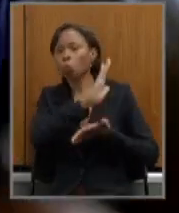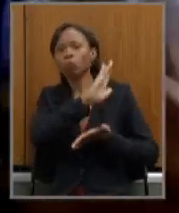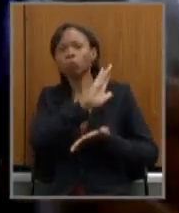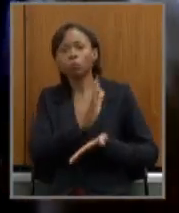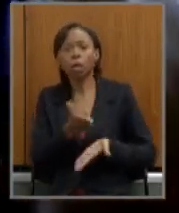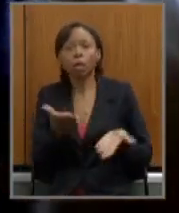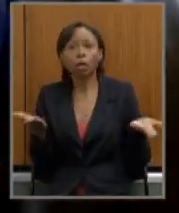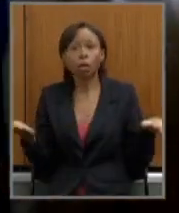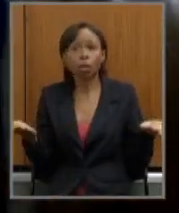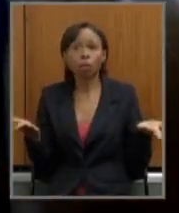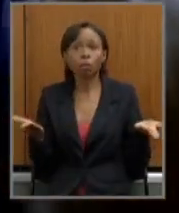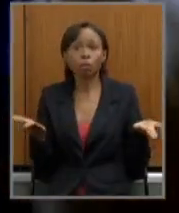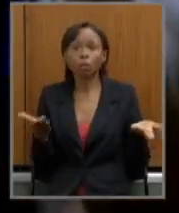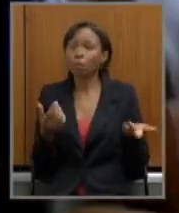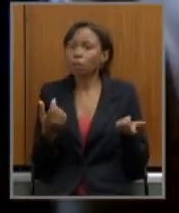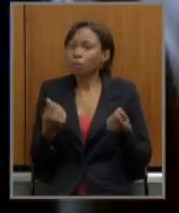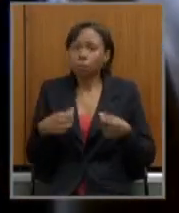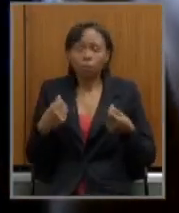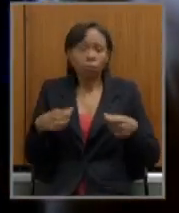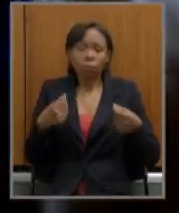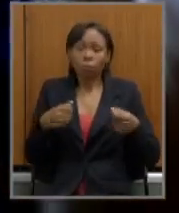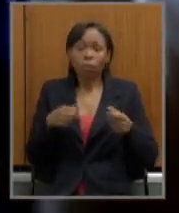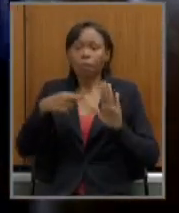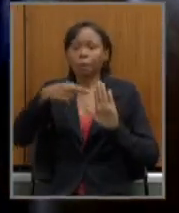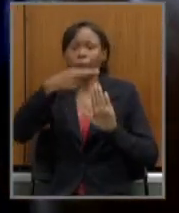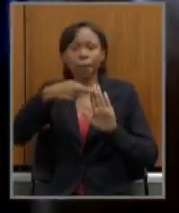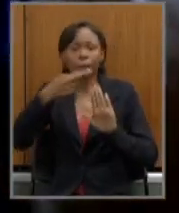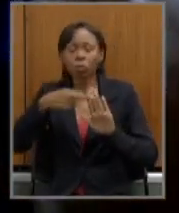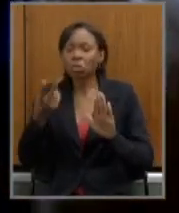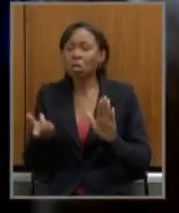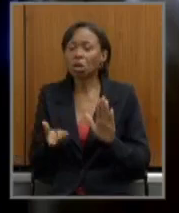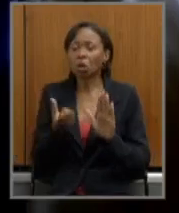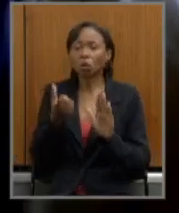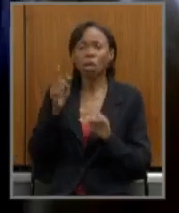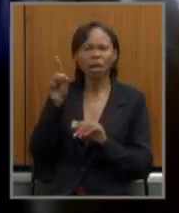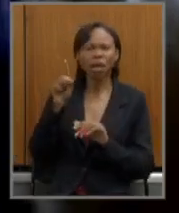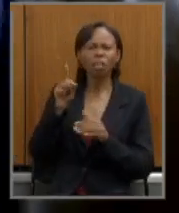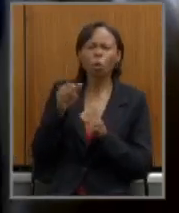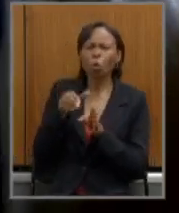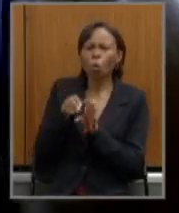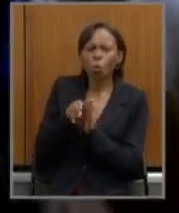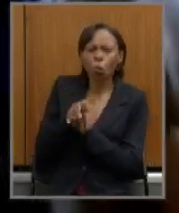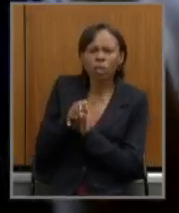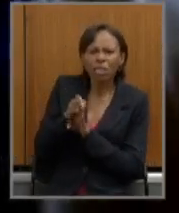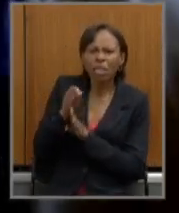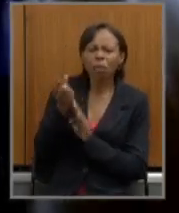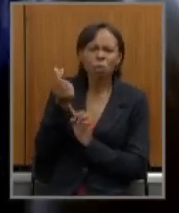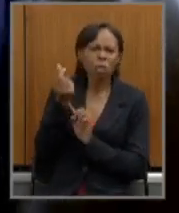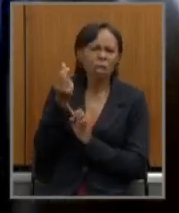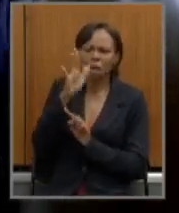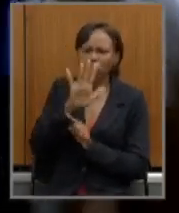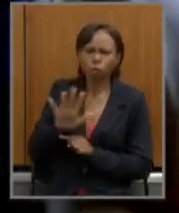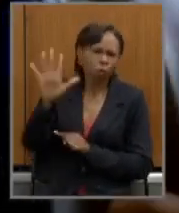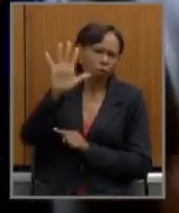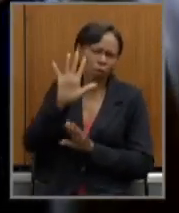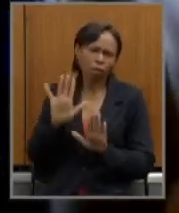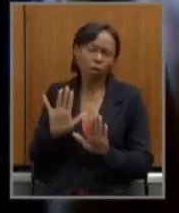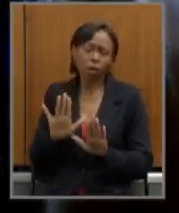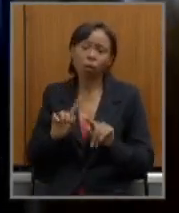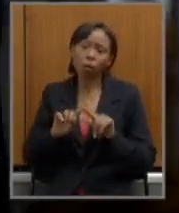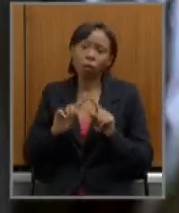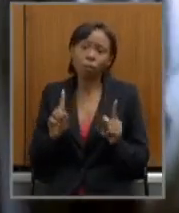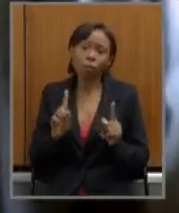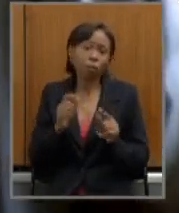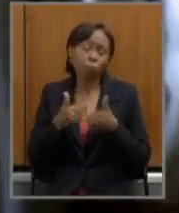30 não precisa nada além do que uma resolução do Conselho Monetário Nacional pode destinar para a exigidez financeira de